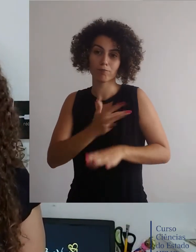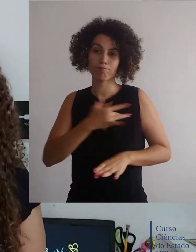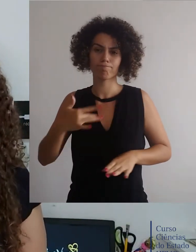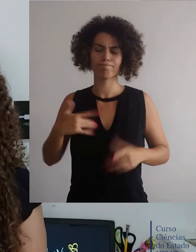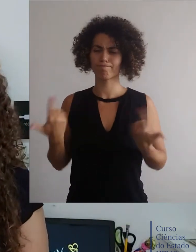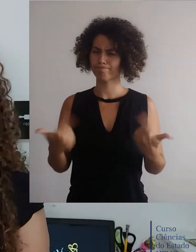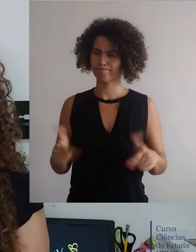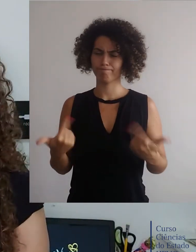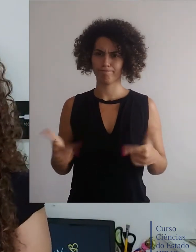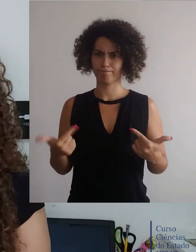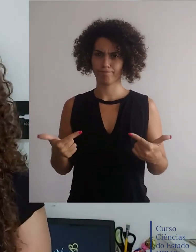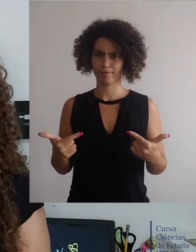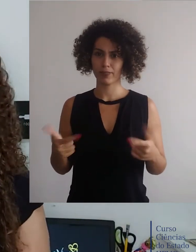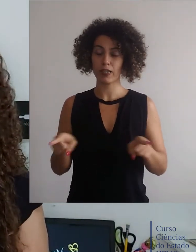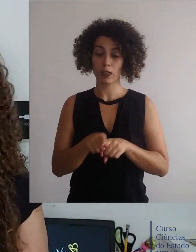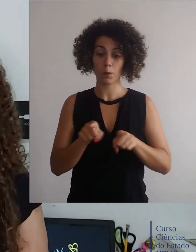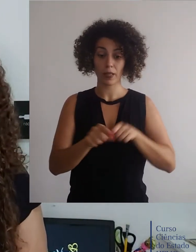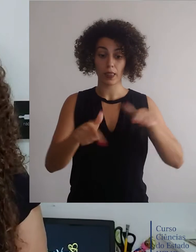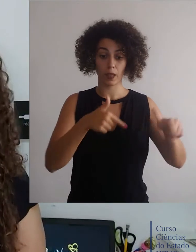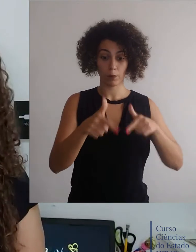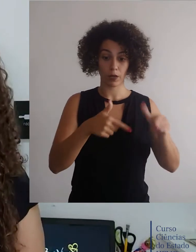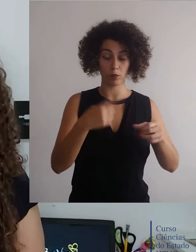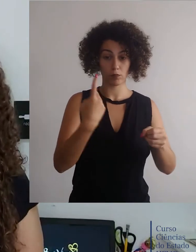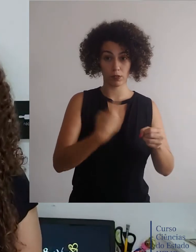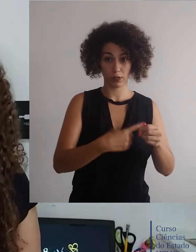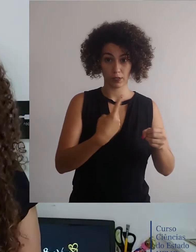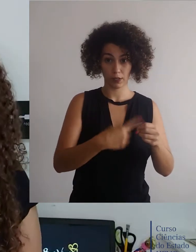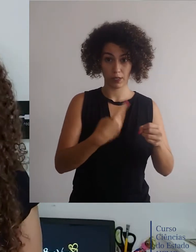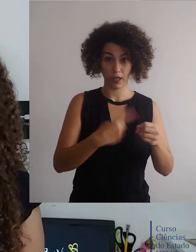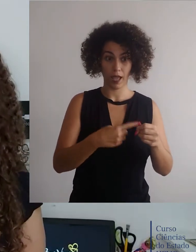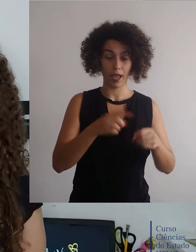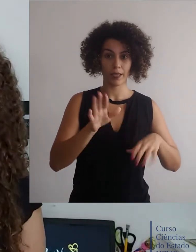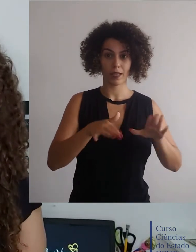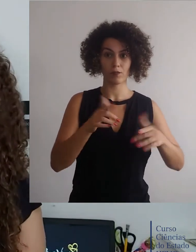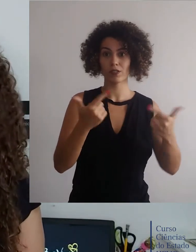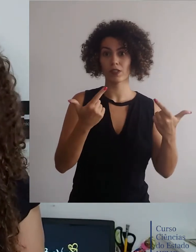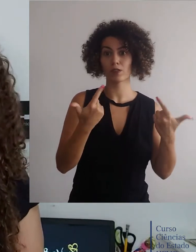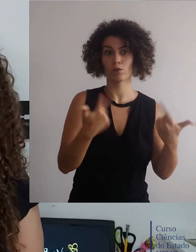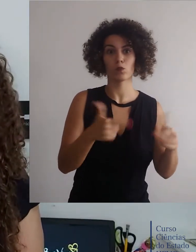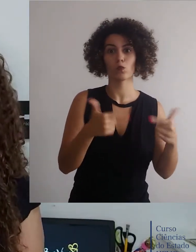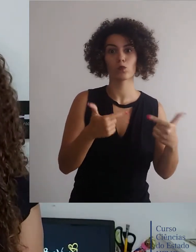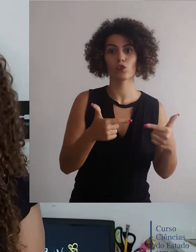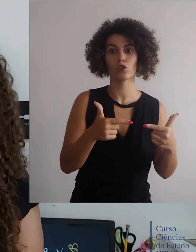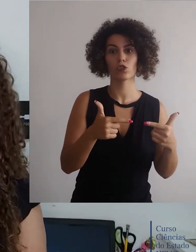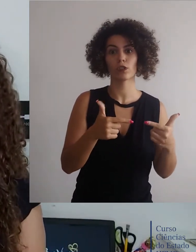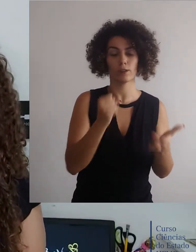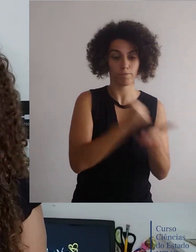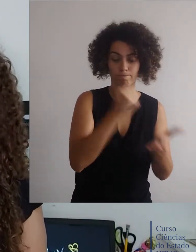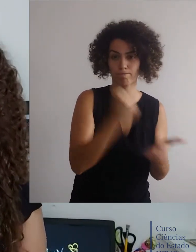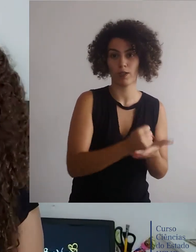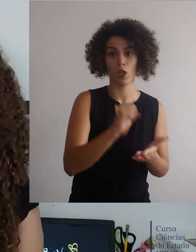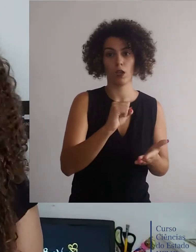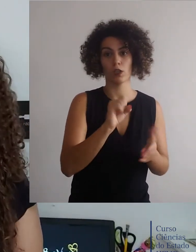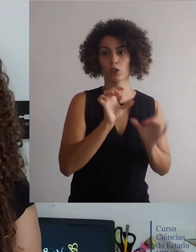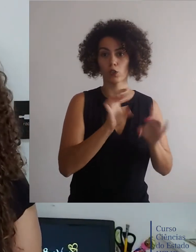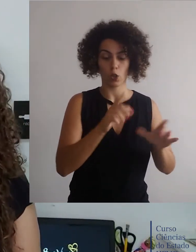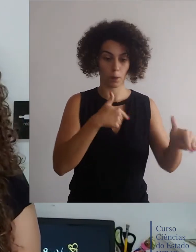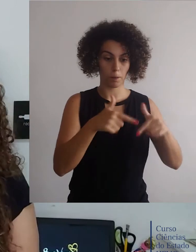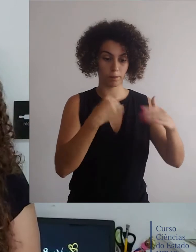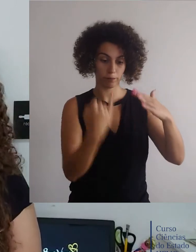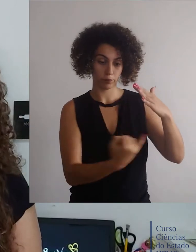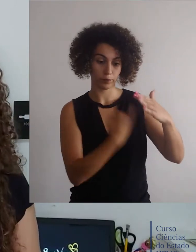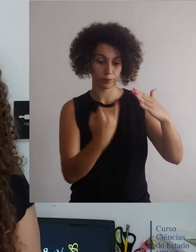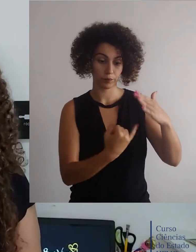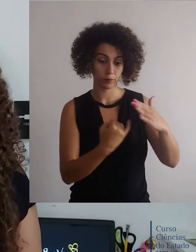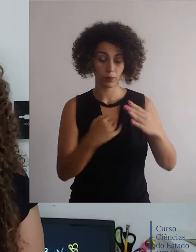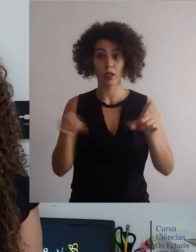Tanto os trabalhadores urbanos, que encontravam-se em situação de desemprego ou de informalidade, quanto os trabalhadores rurais, que